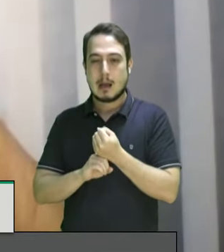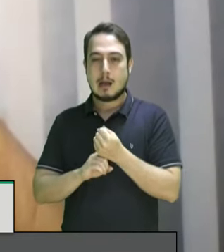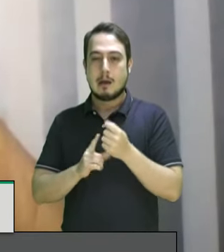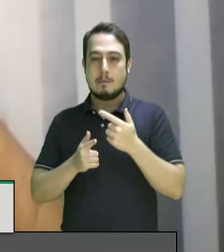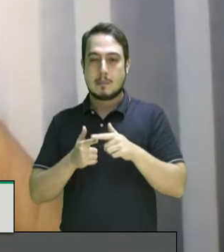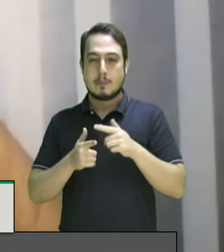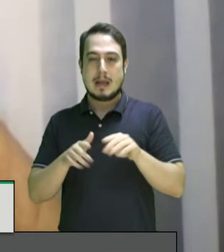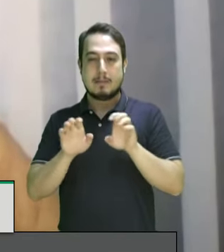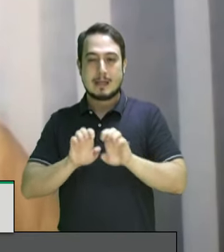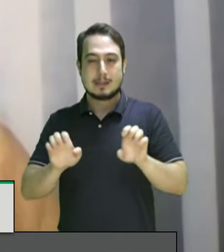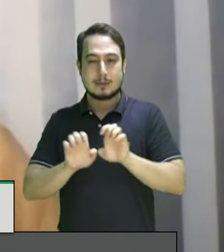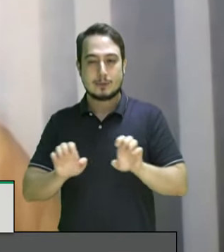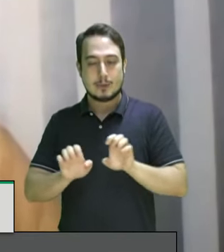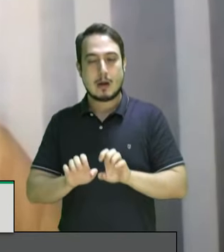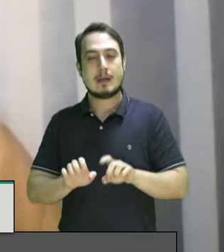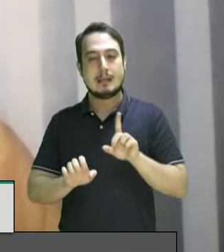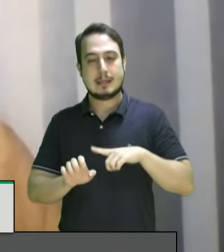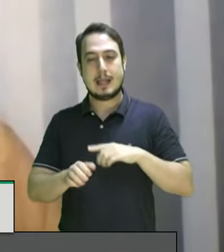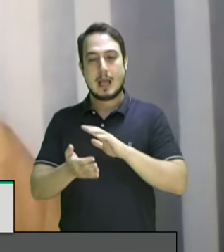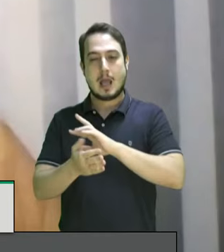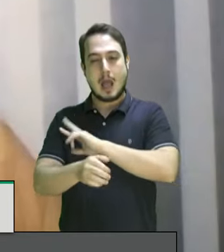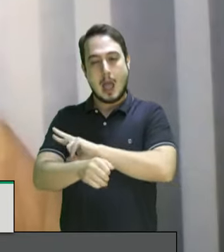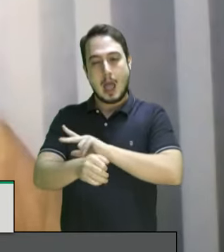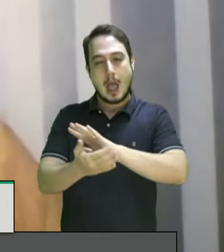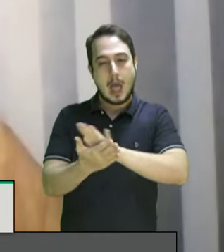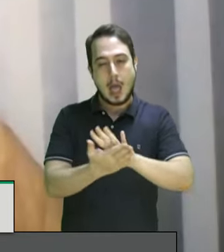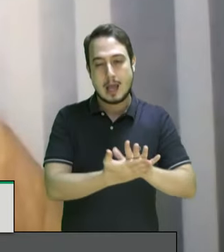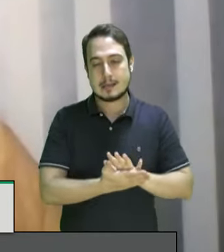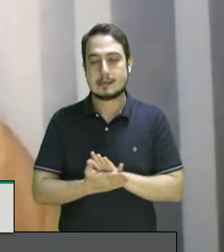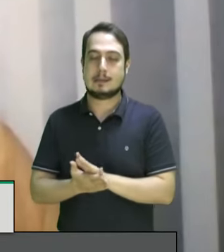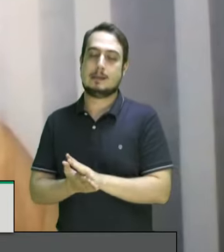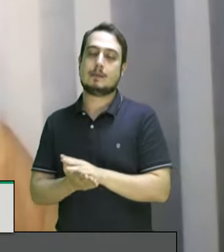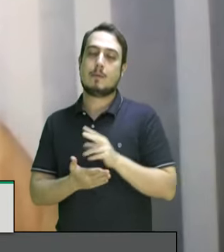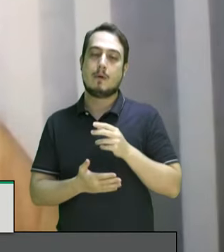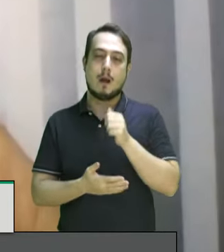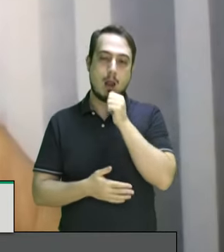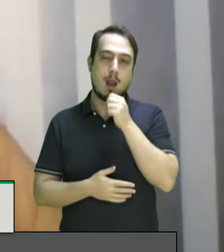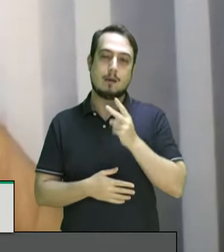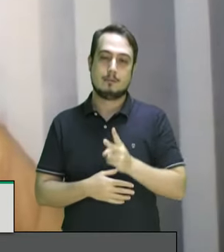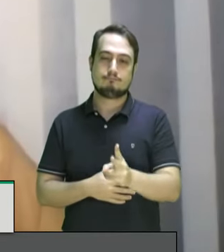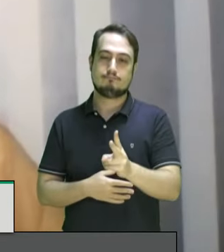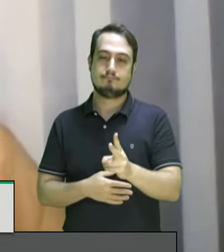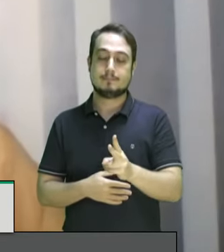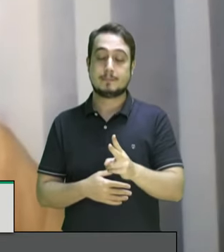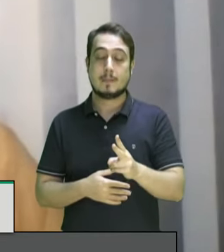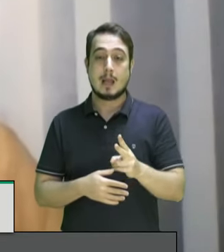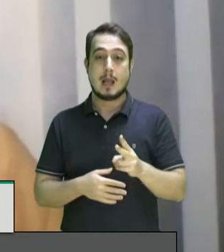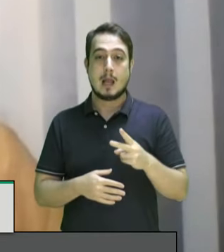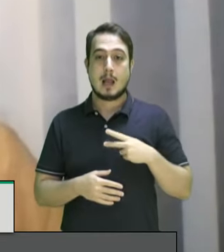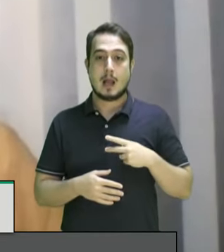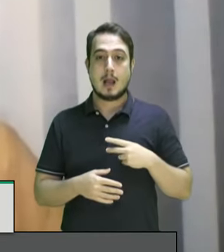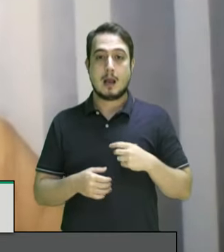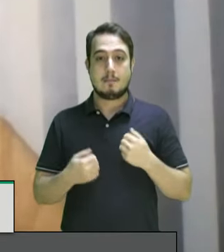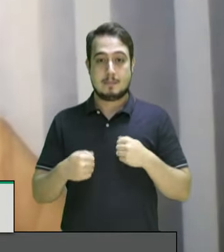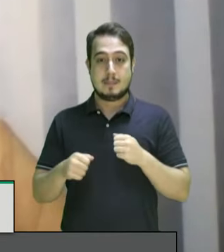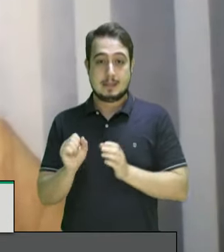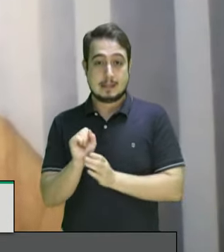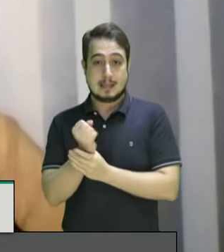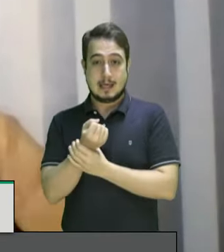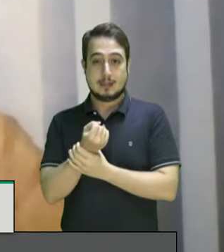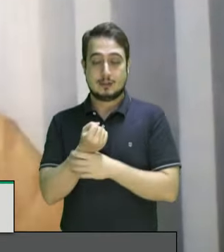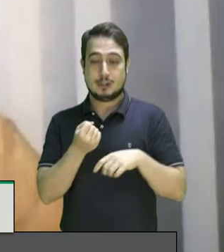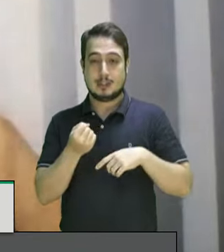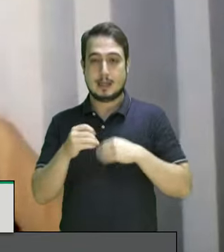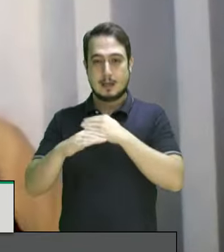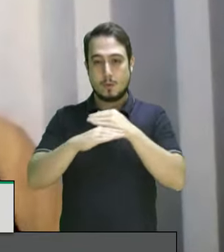institucionalmente racista a implementação dessas políticas por si só não garante a efetivação da igualdade formal